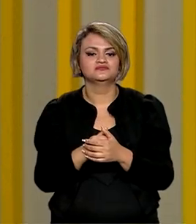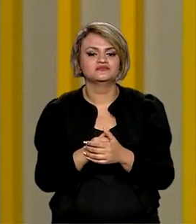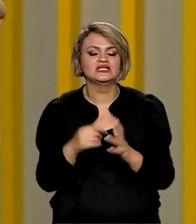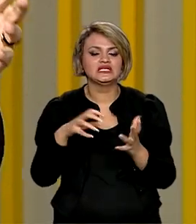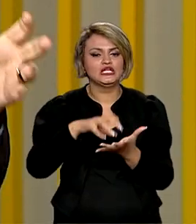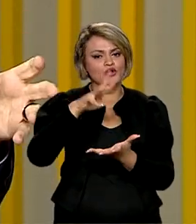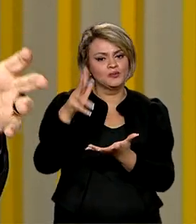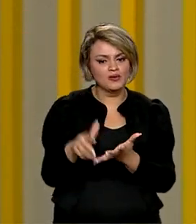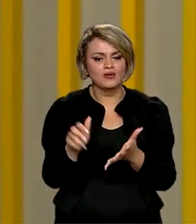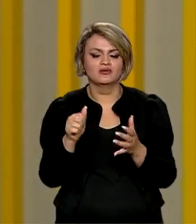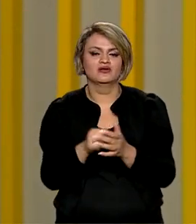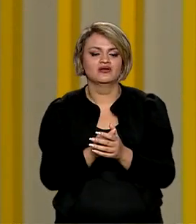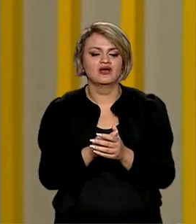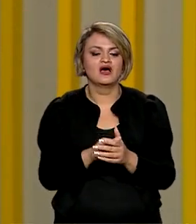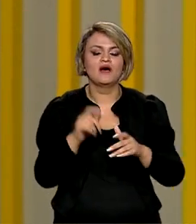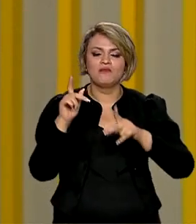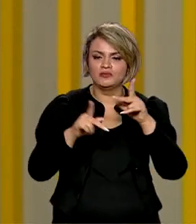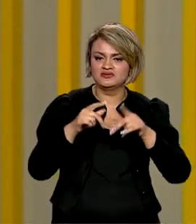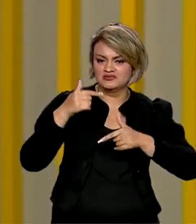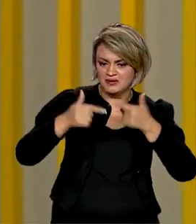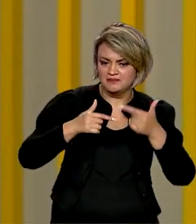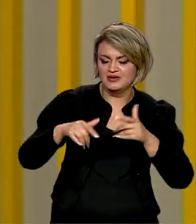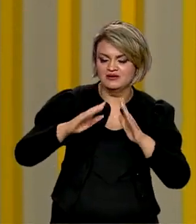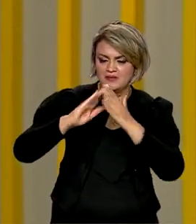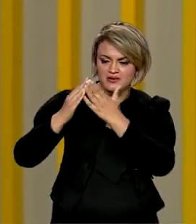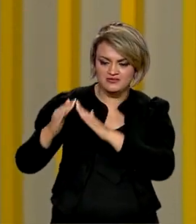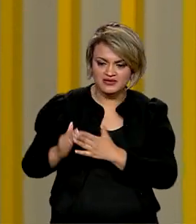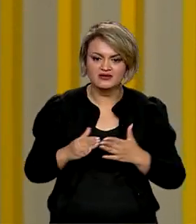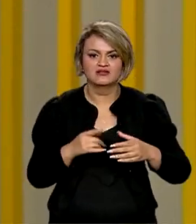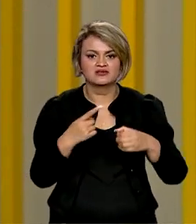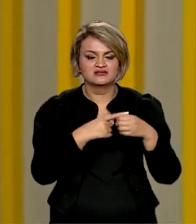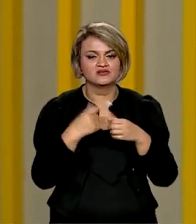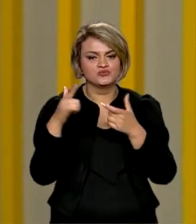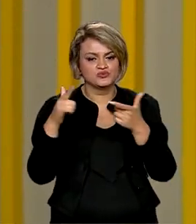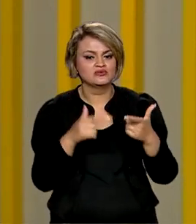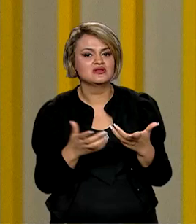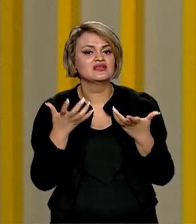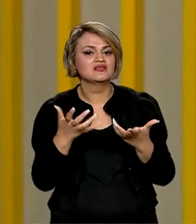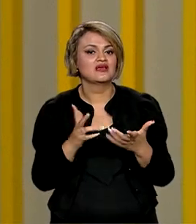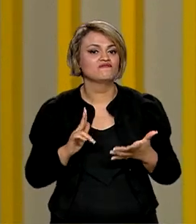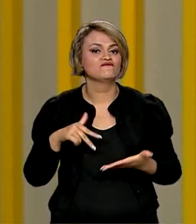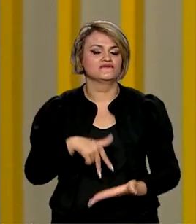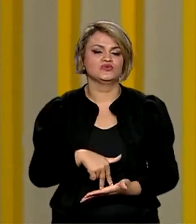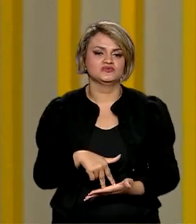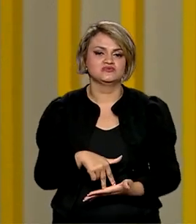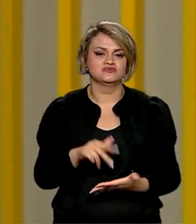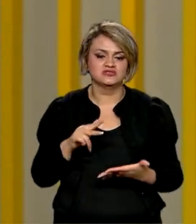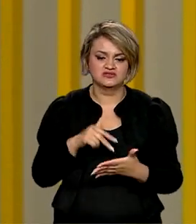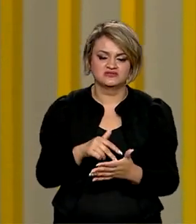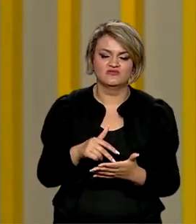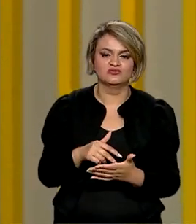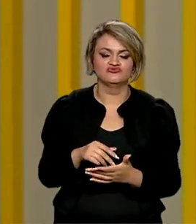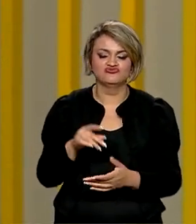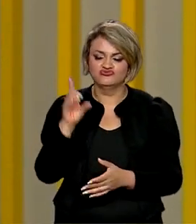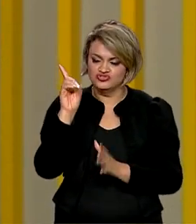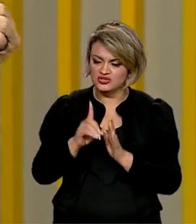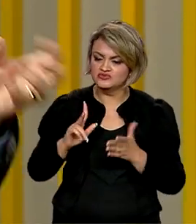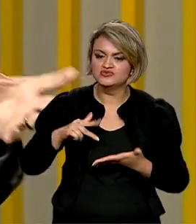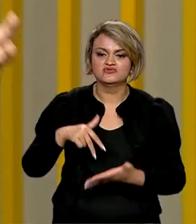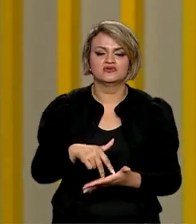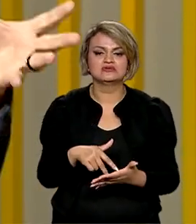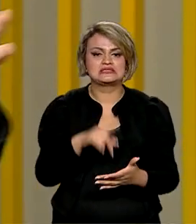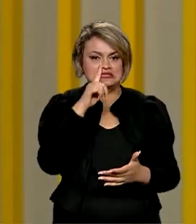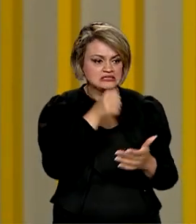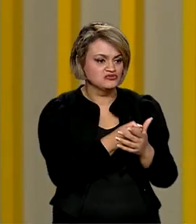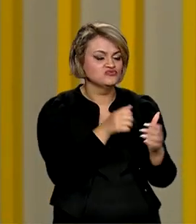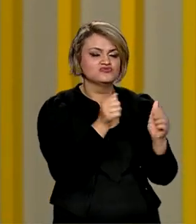quilombolas, o povo trabalhador da periferia das grandes cidades quer ter voz e quer decidir, junto com os